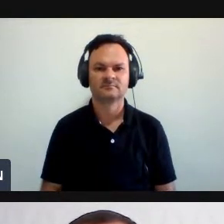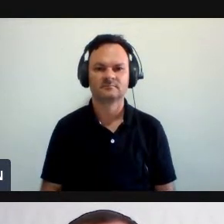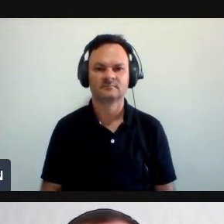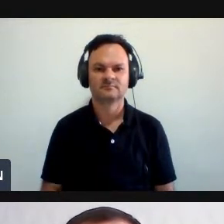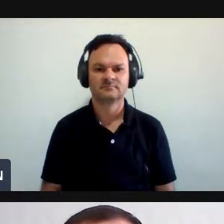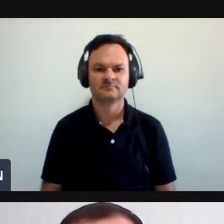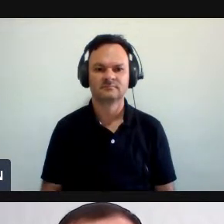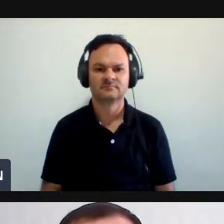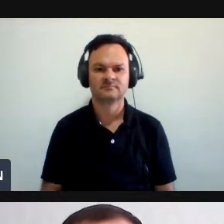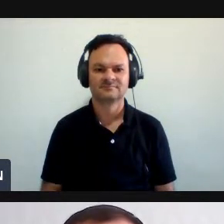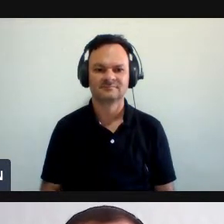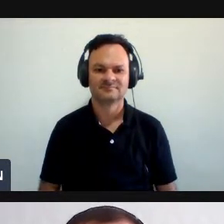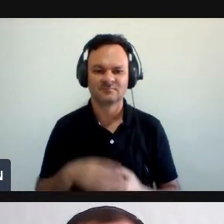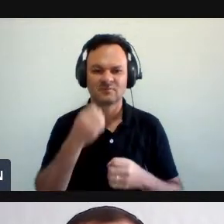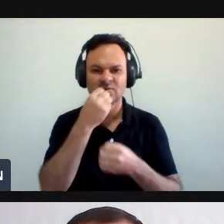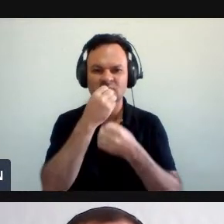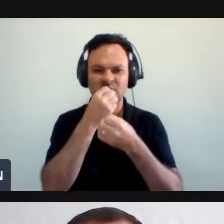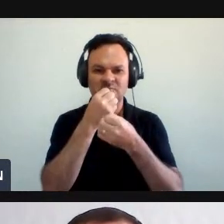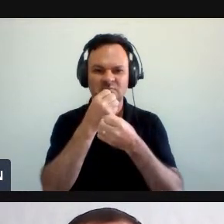Bom dia a todos